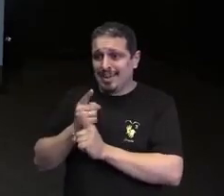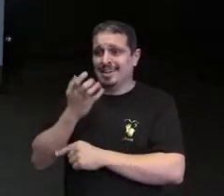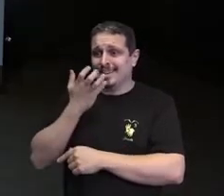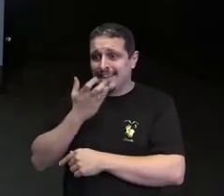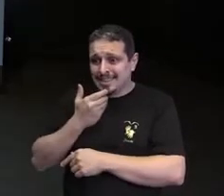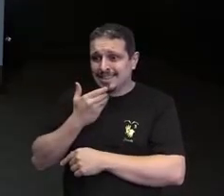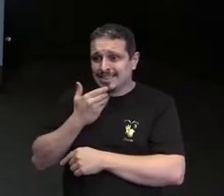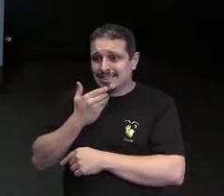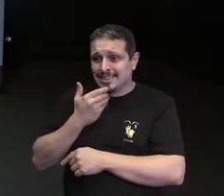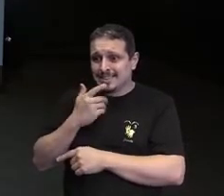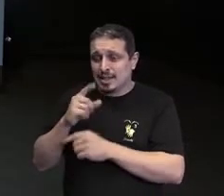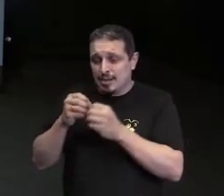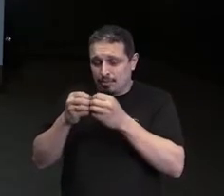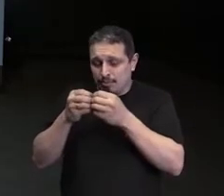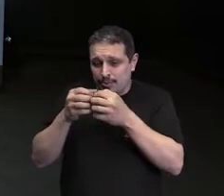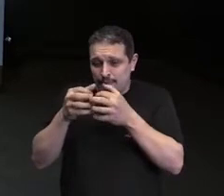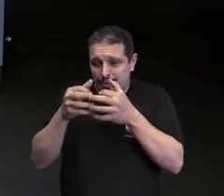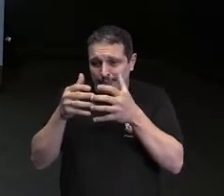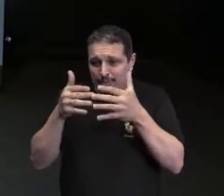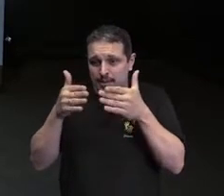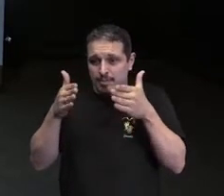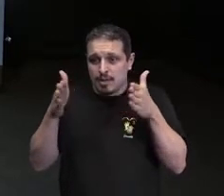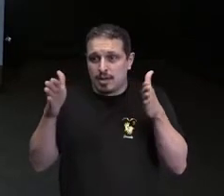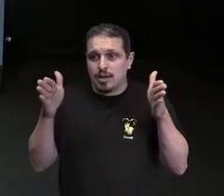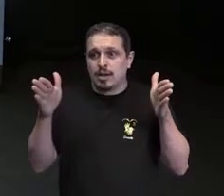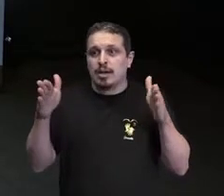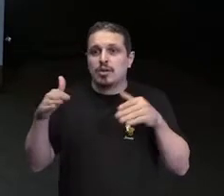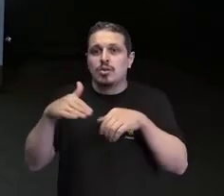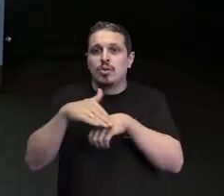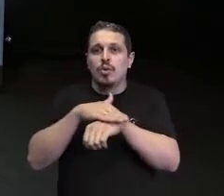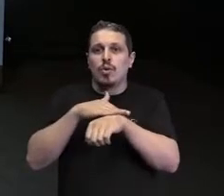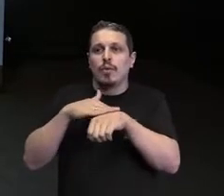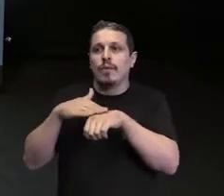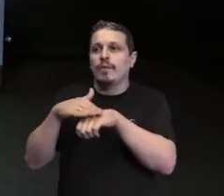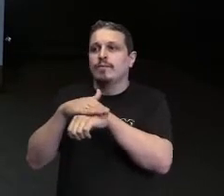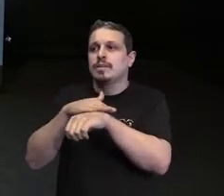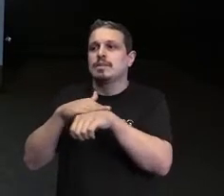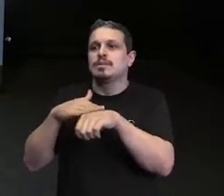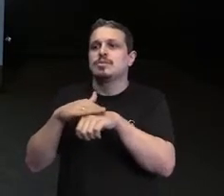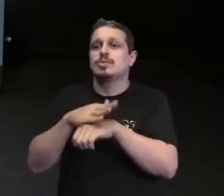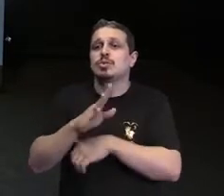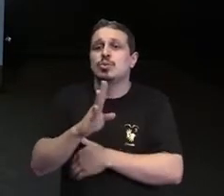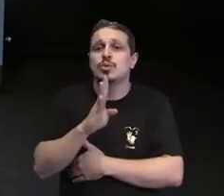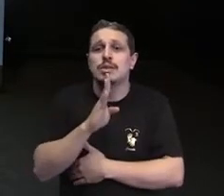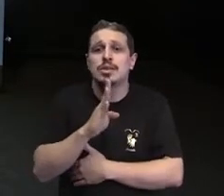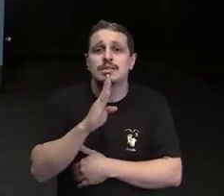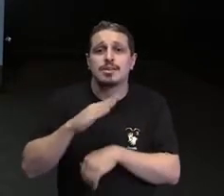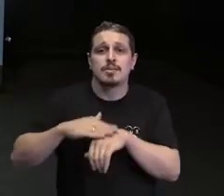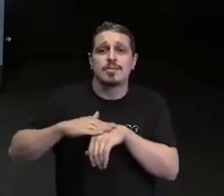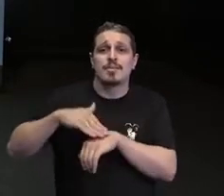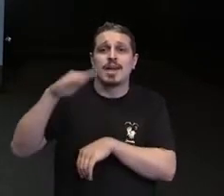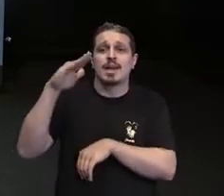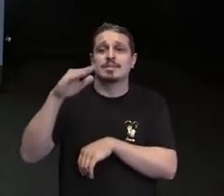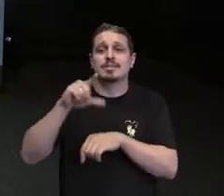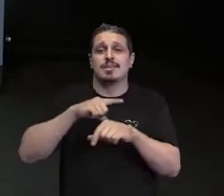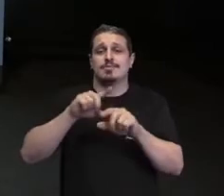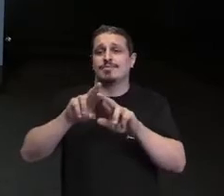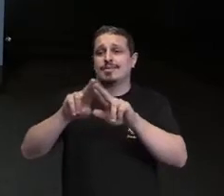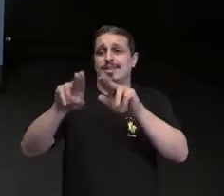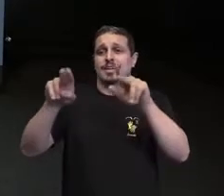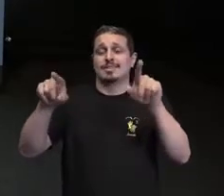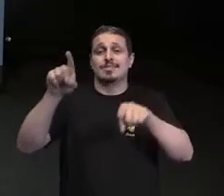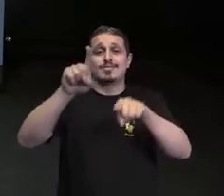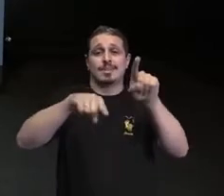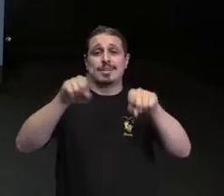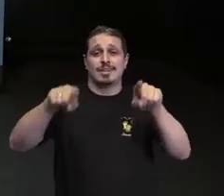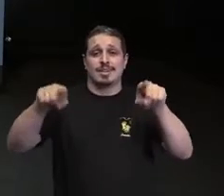para a gente uma conversa tão importante sobre essa diversidade. Um bilhão de pessoas no mundo vivem